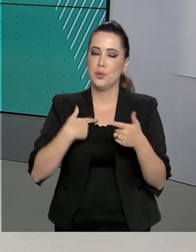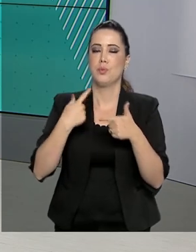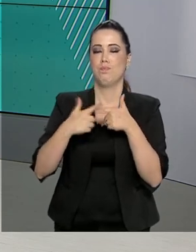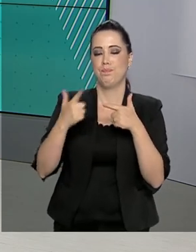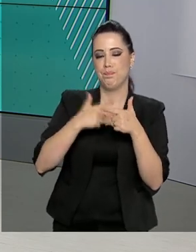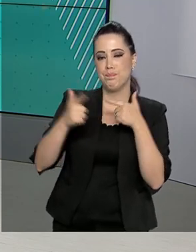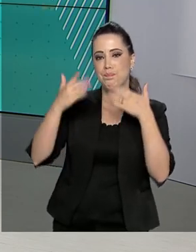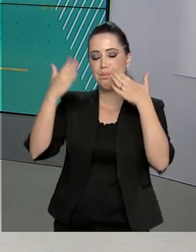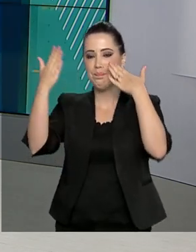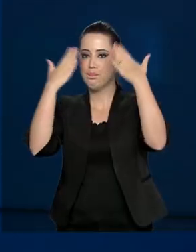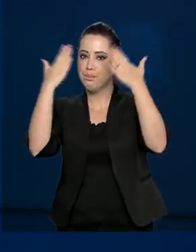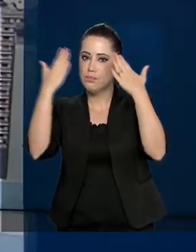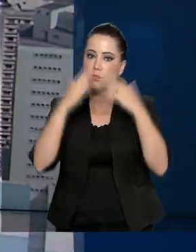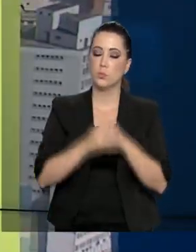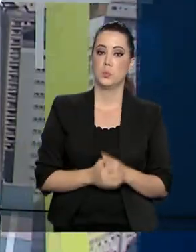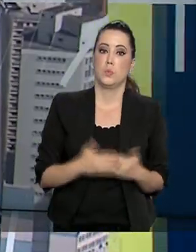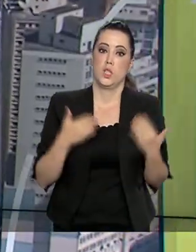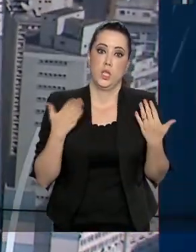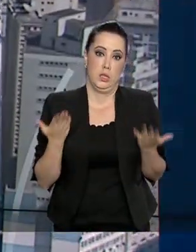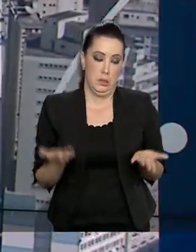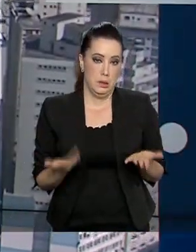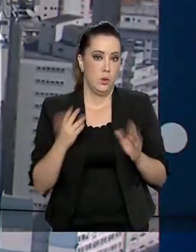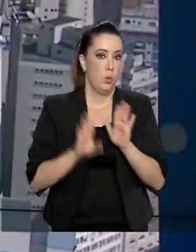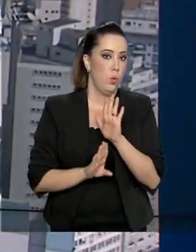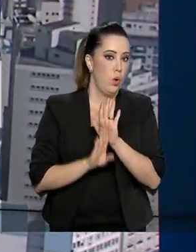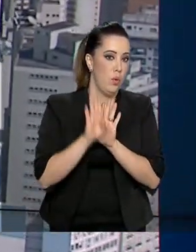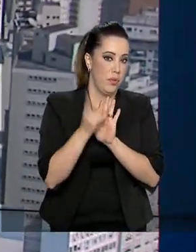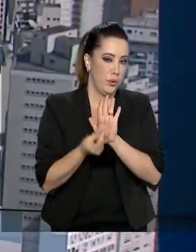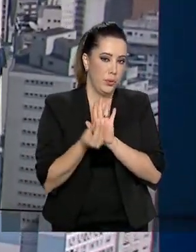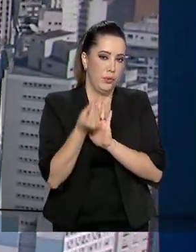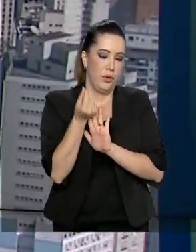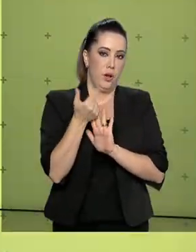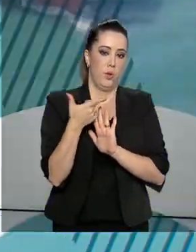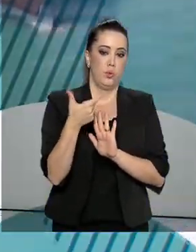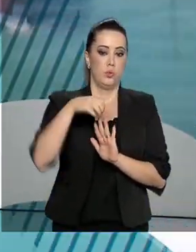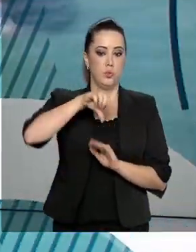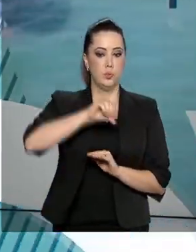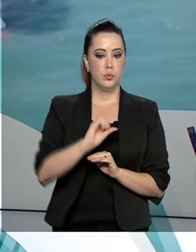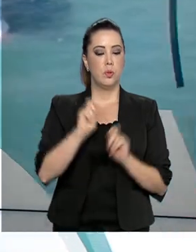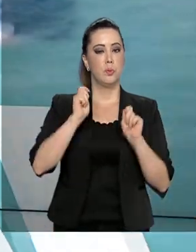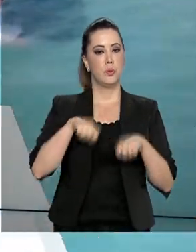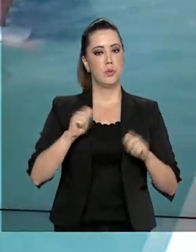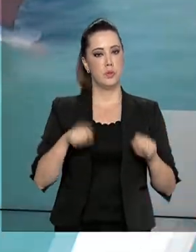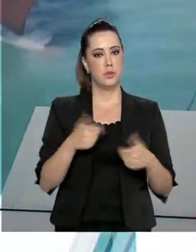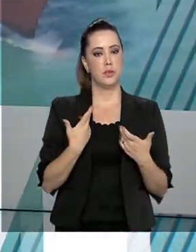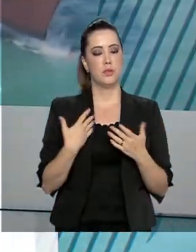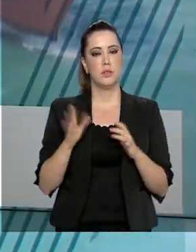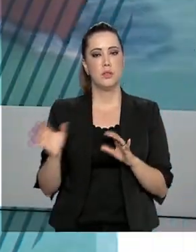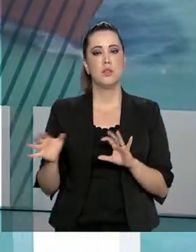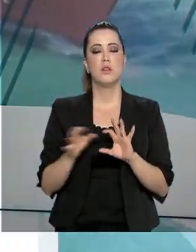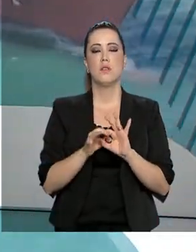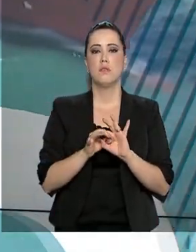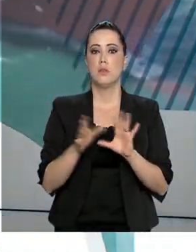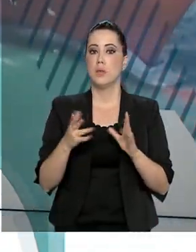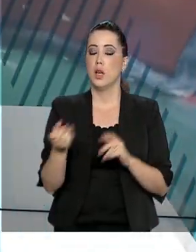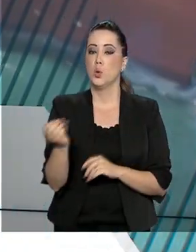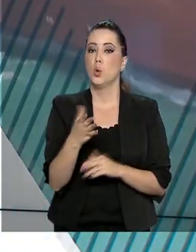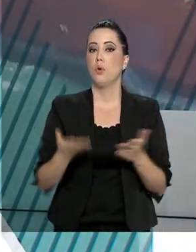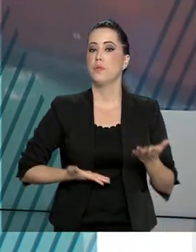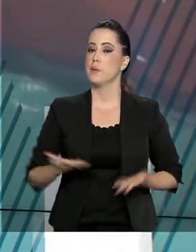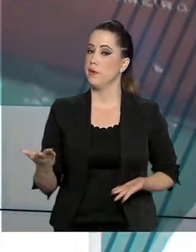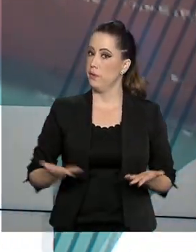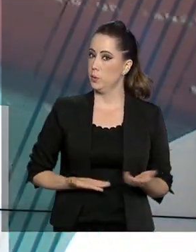transtornos mentais. Com o aumento dos recursos em 2019, foi possível a habilitação de novos serviços,